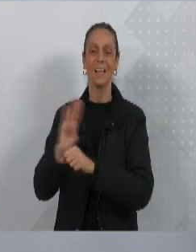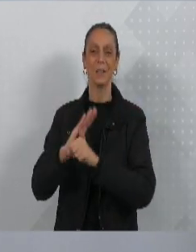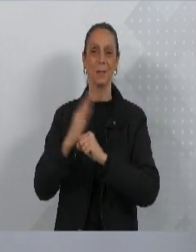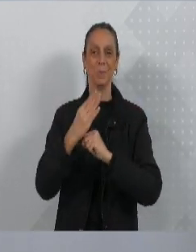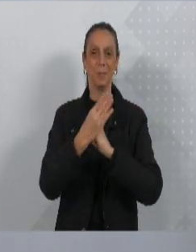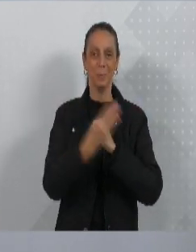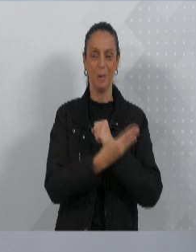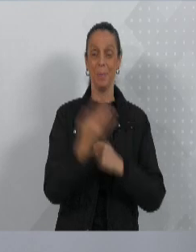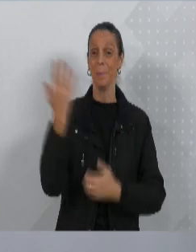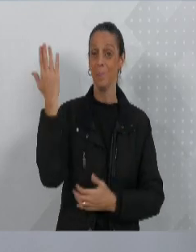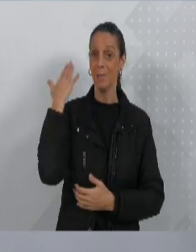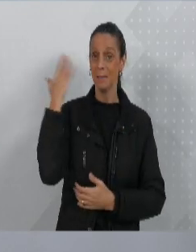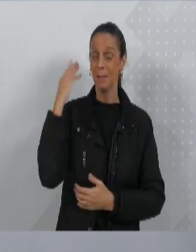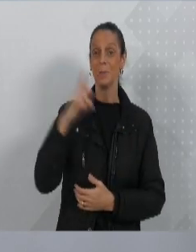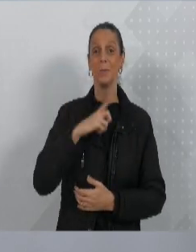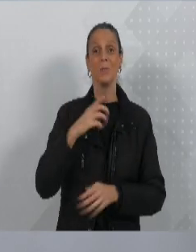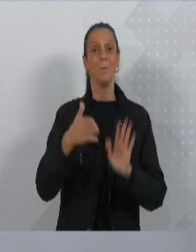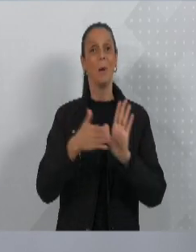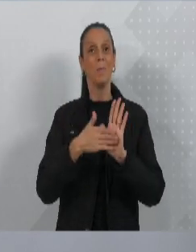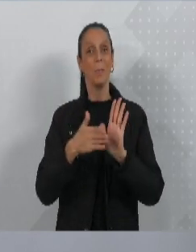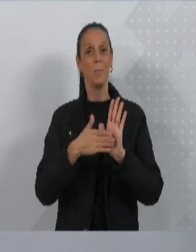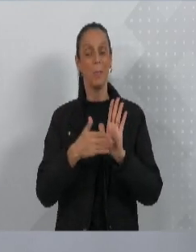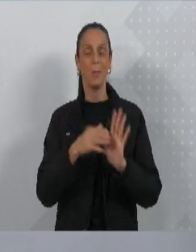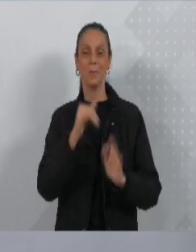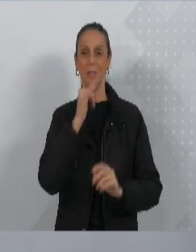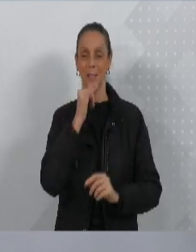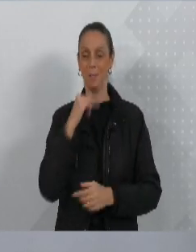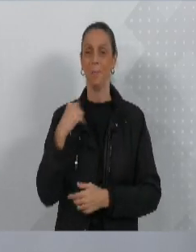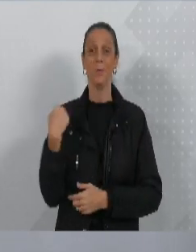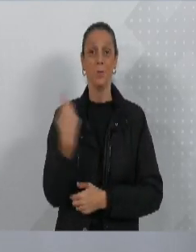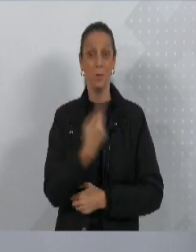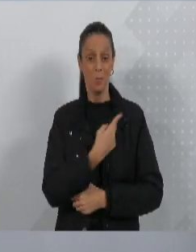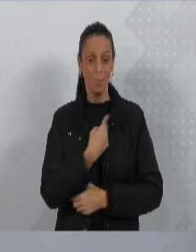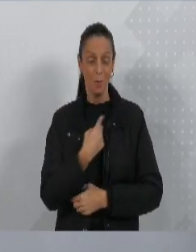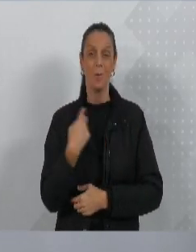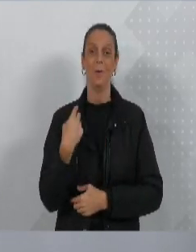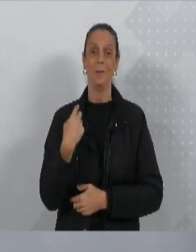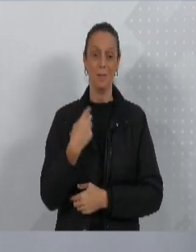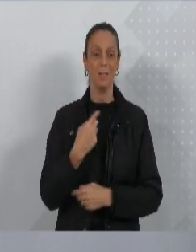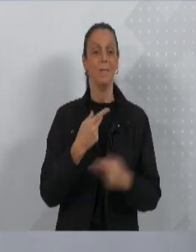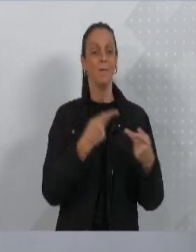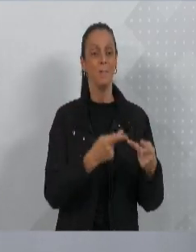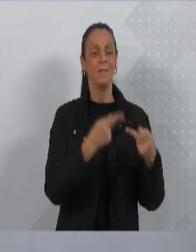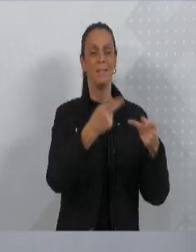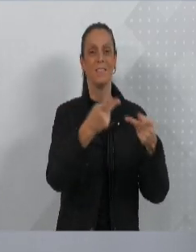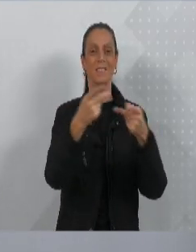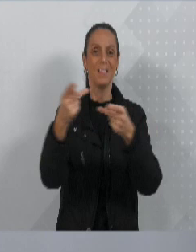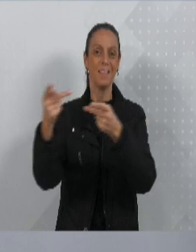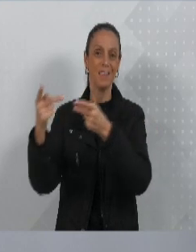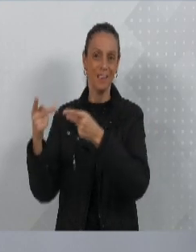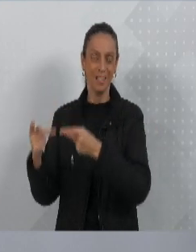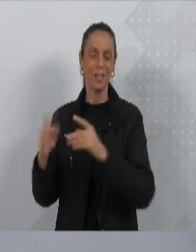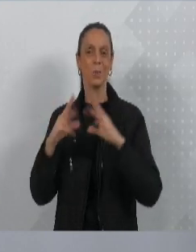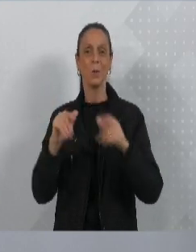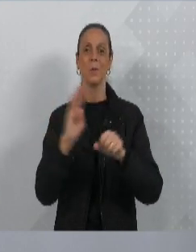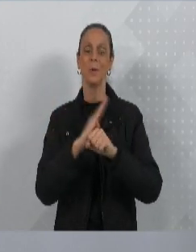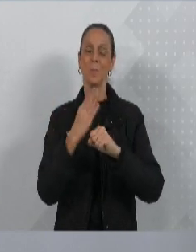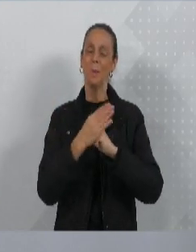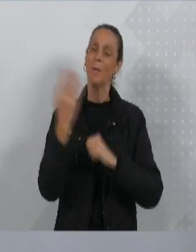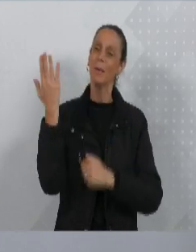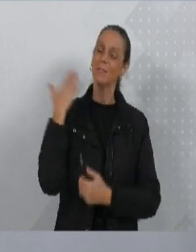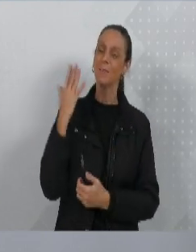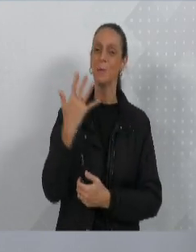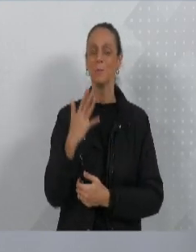gabinete nos bairros, não teve tanta adesão, mas a gente está sempre aí dividido, indo nas ruas, nos comércios e conversando com a